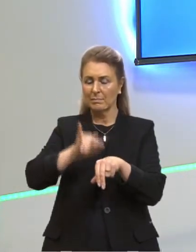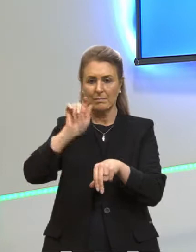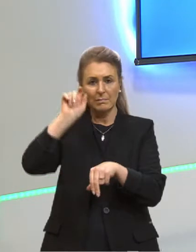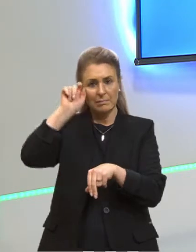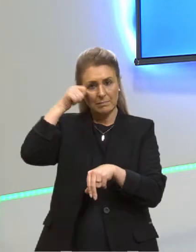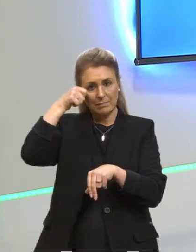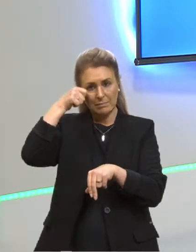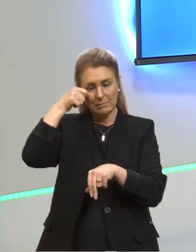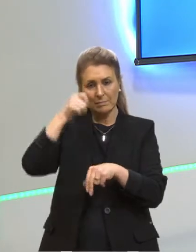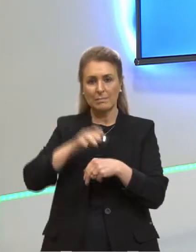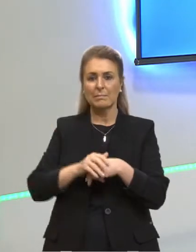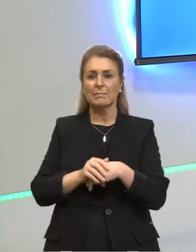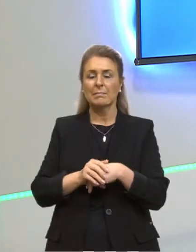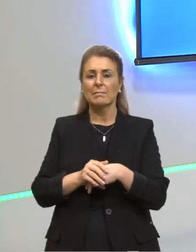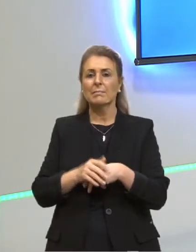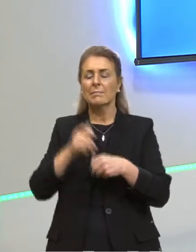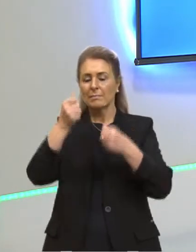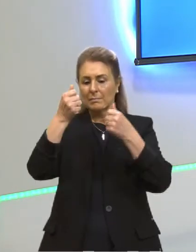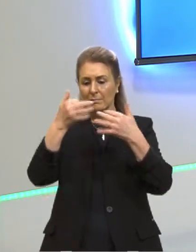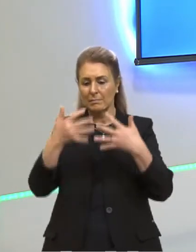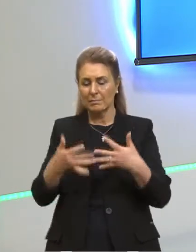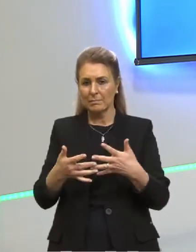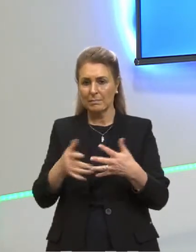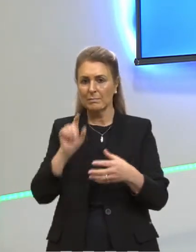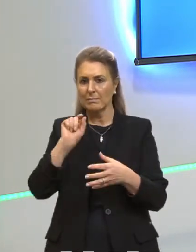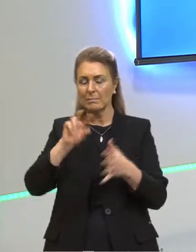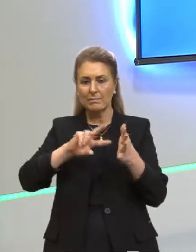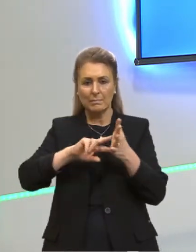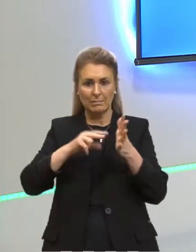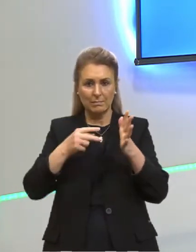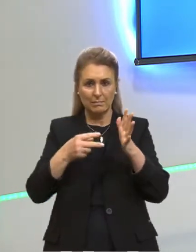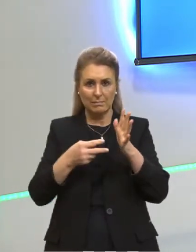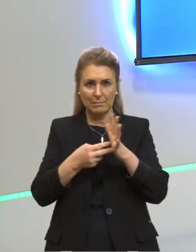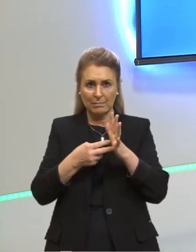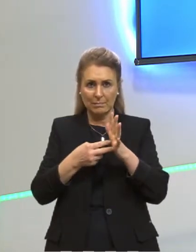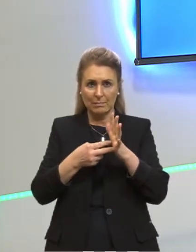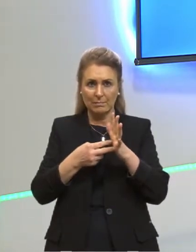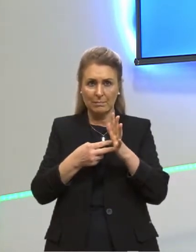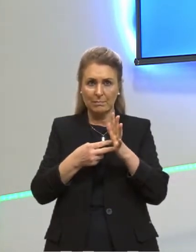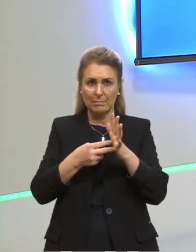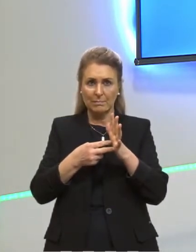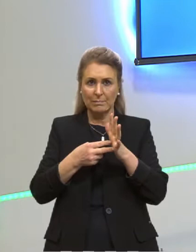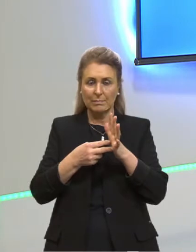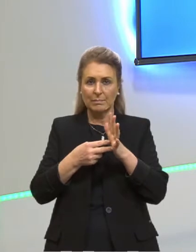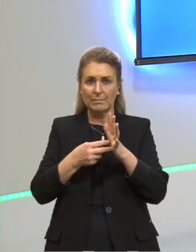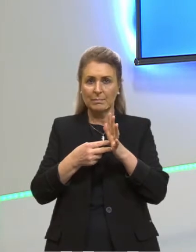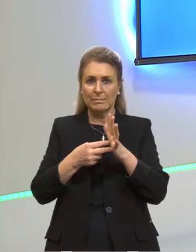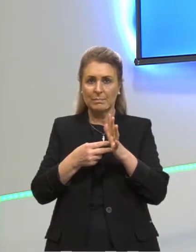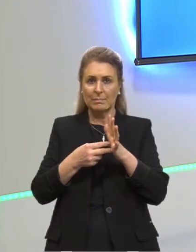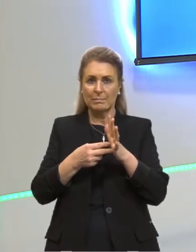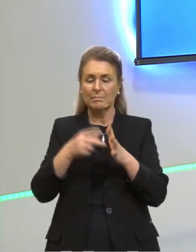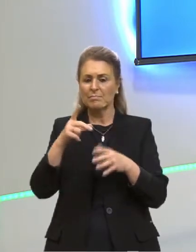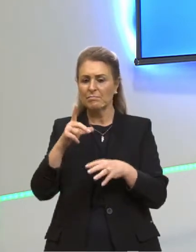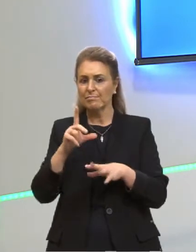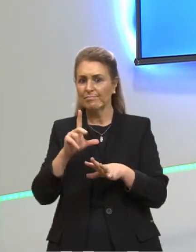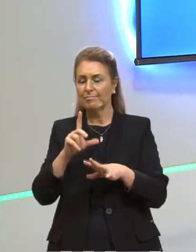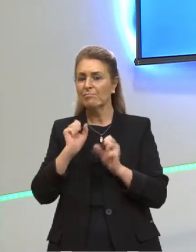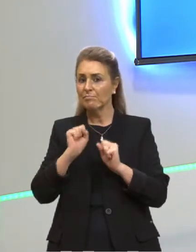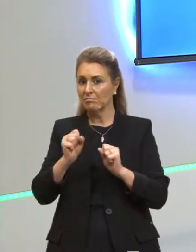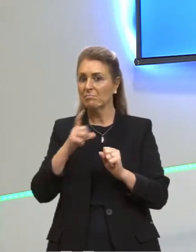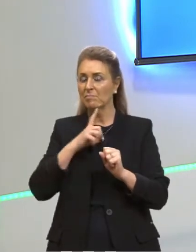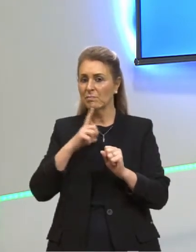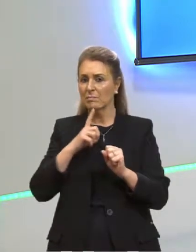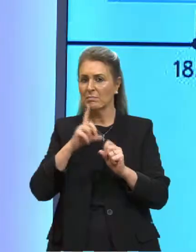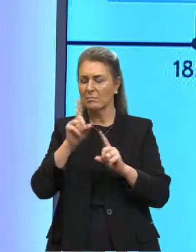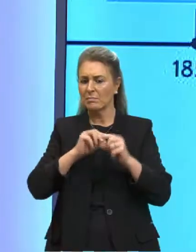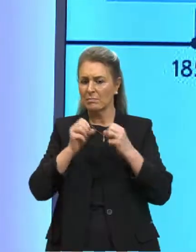Para falar um pouco mais sobre isso, a gente vai ver o que é isso e prova que tem um espectro